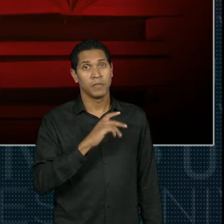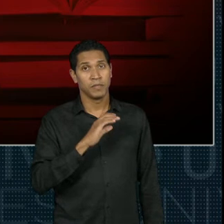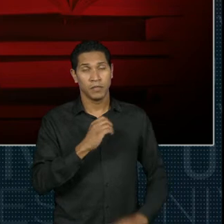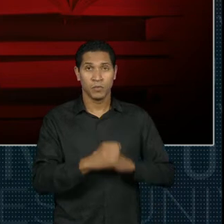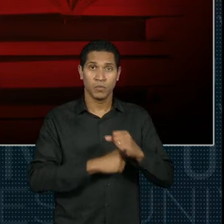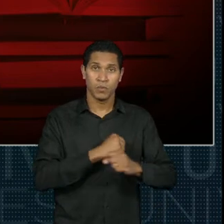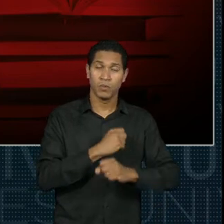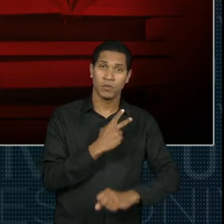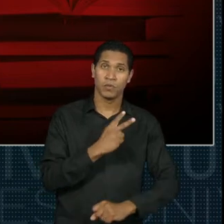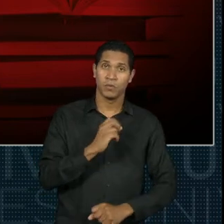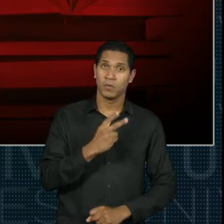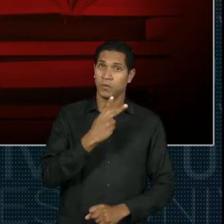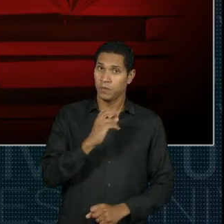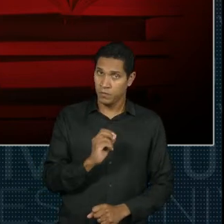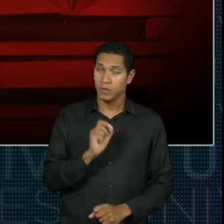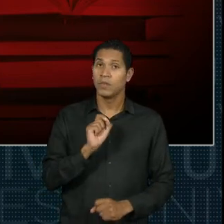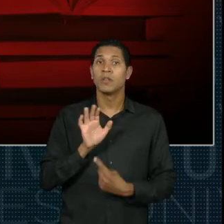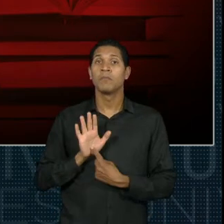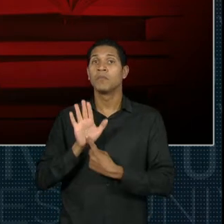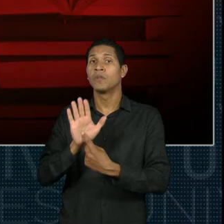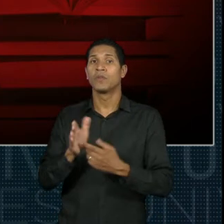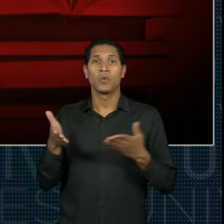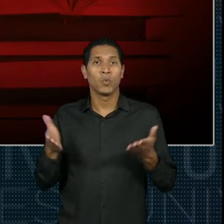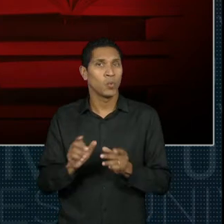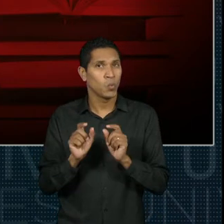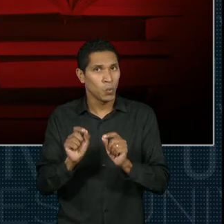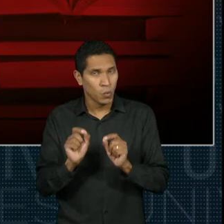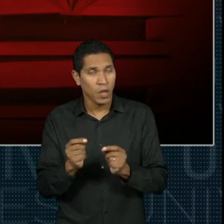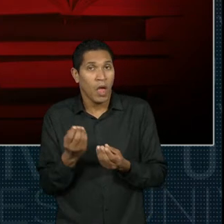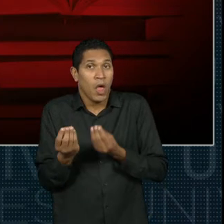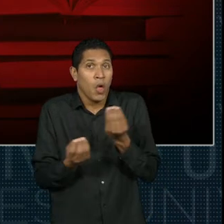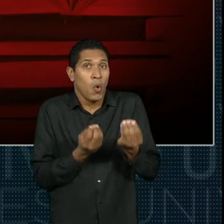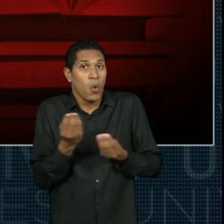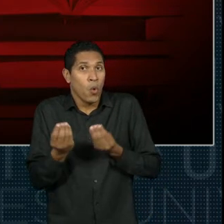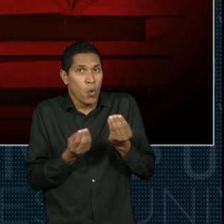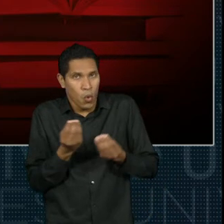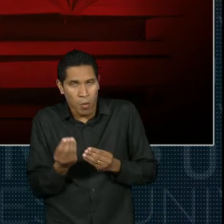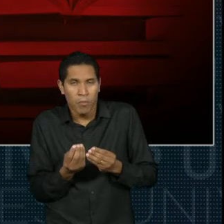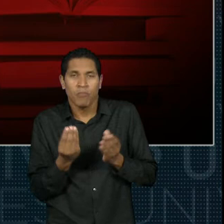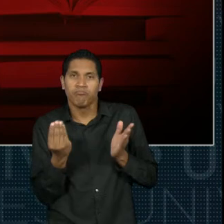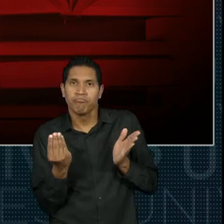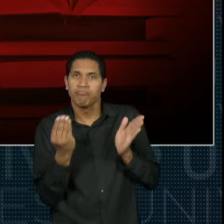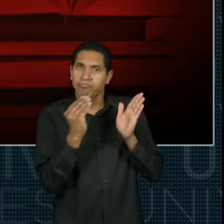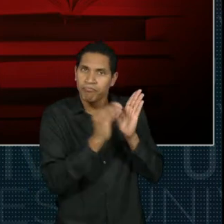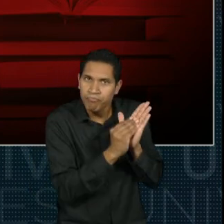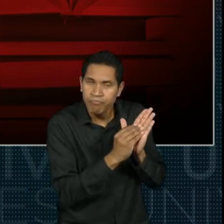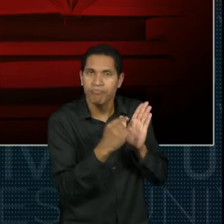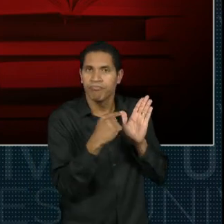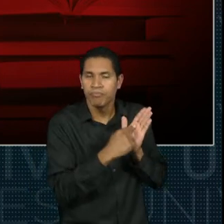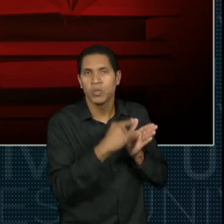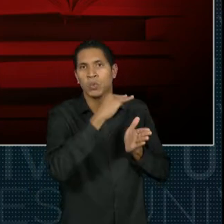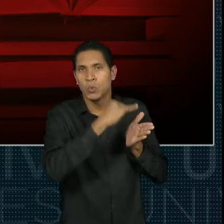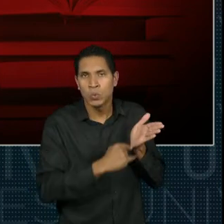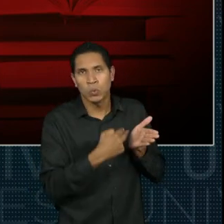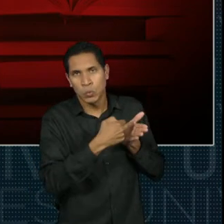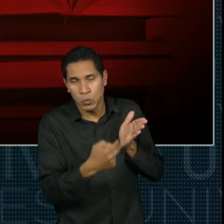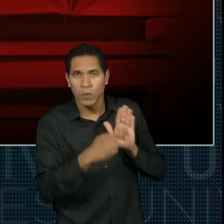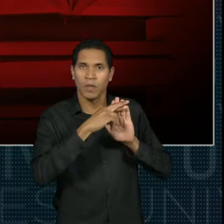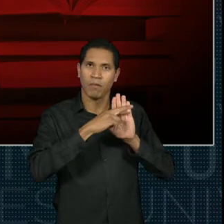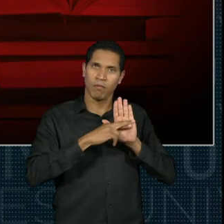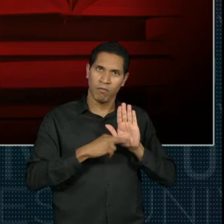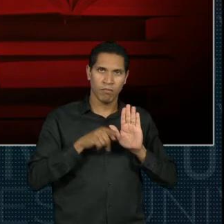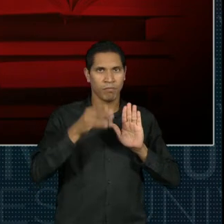e o que está sendo apresentado para vocês agora é o caminho para a postagem da documentação e as regras.